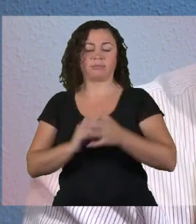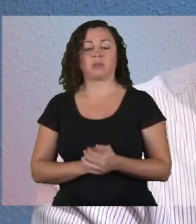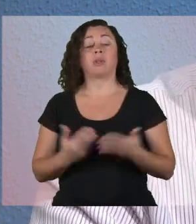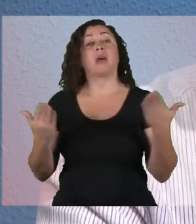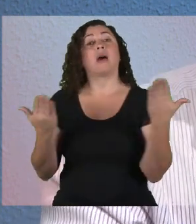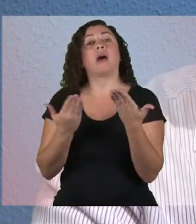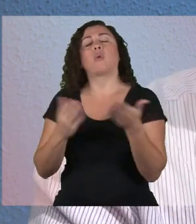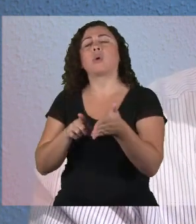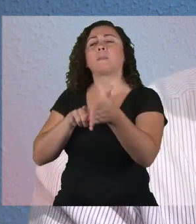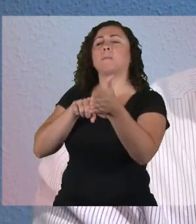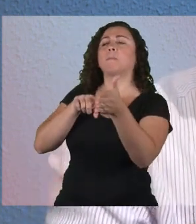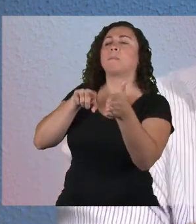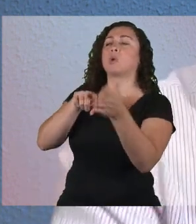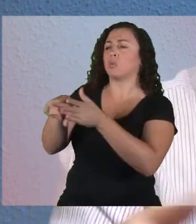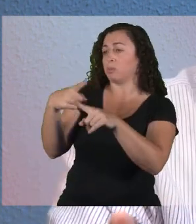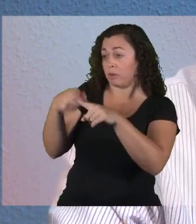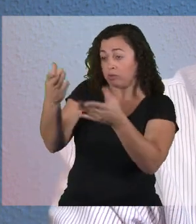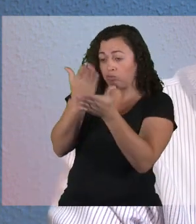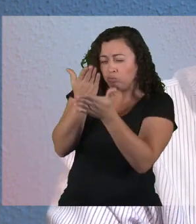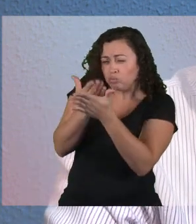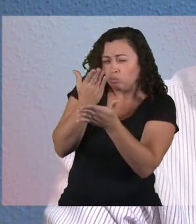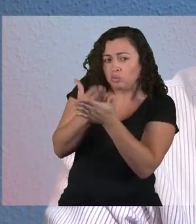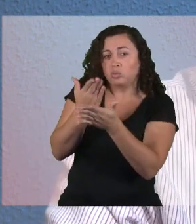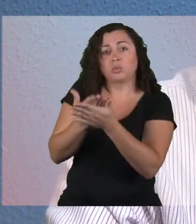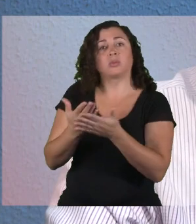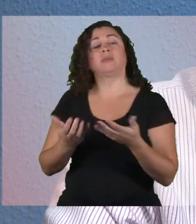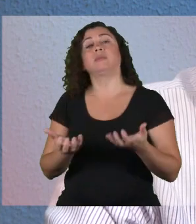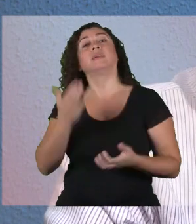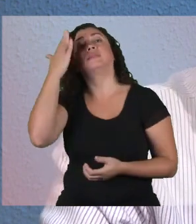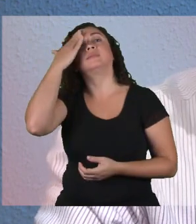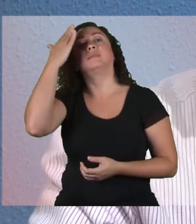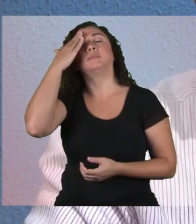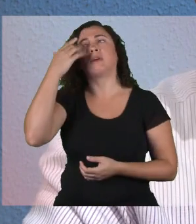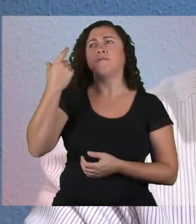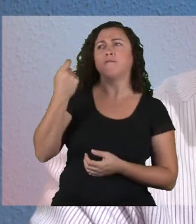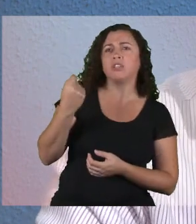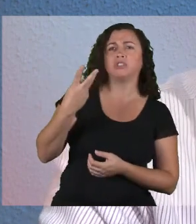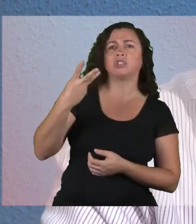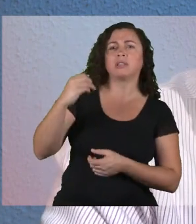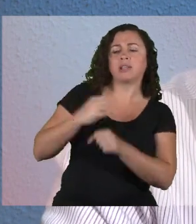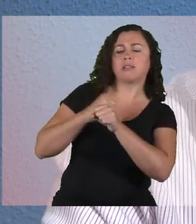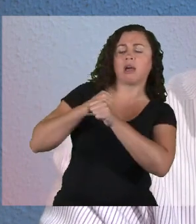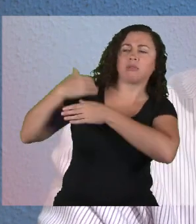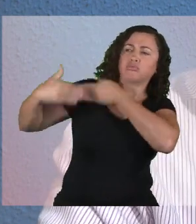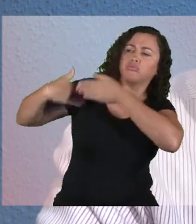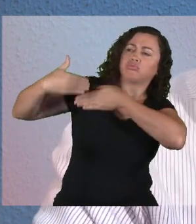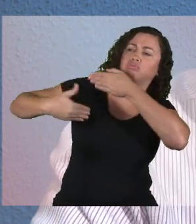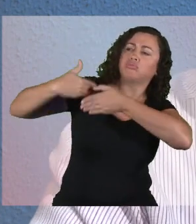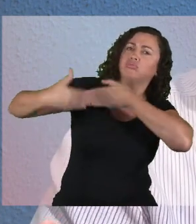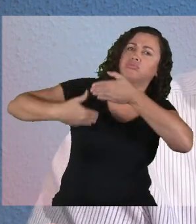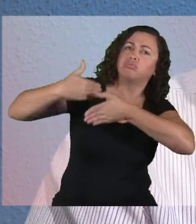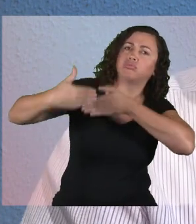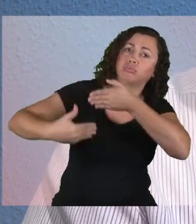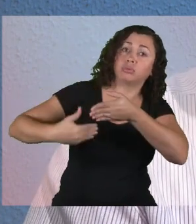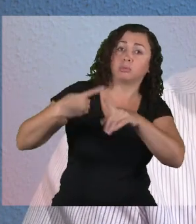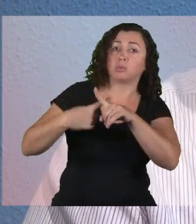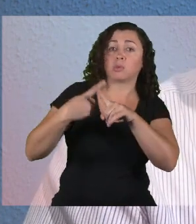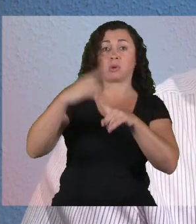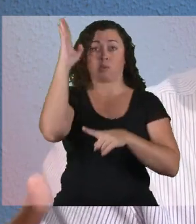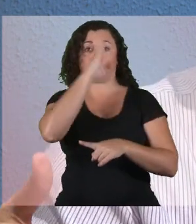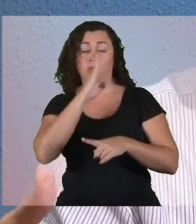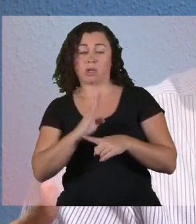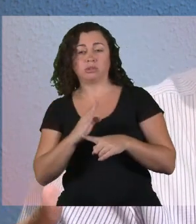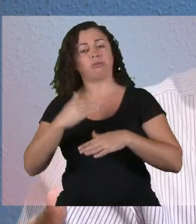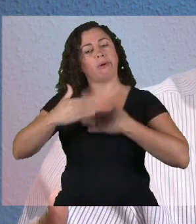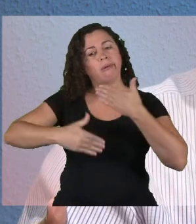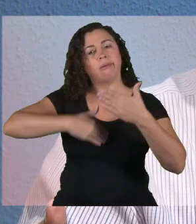Então, o que eu pergunto agora, a professora que estuda esse tema, é como nesses últimos 20, 30 anos, na medida em que